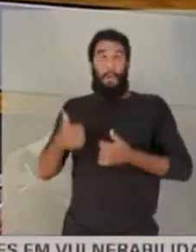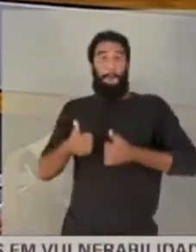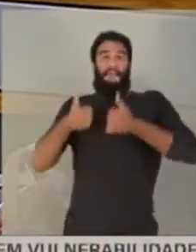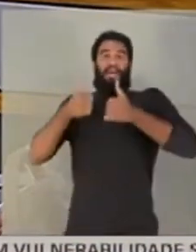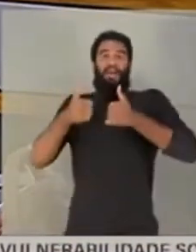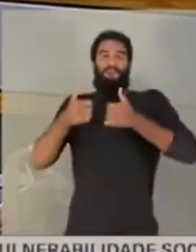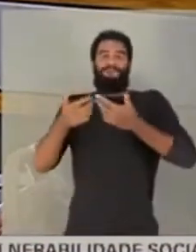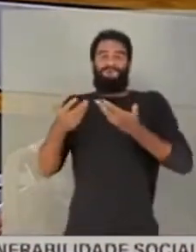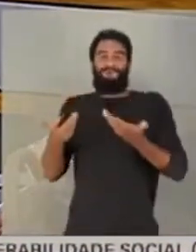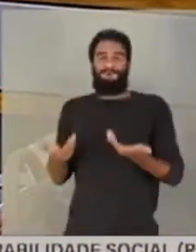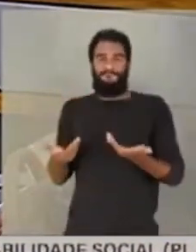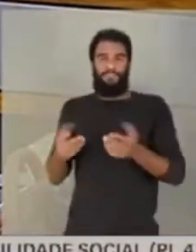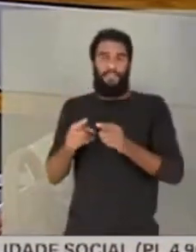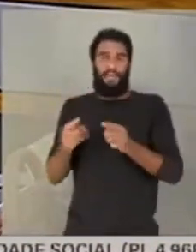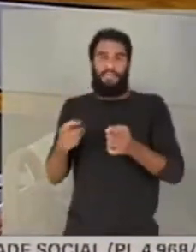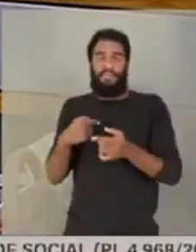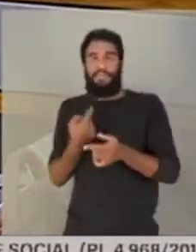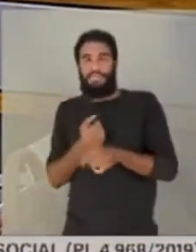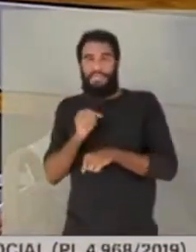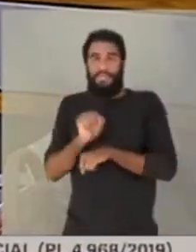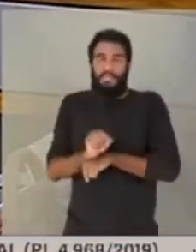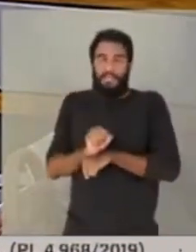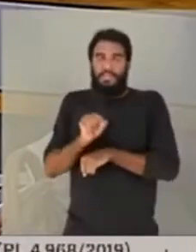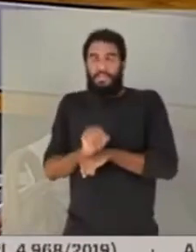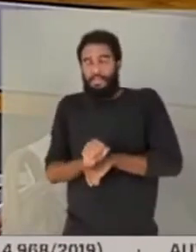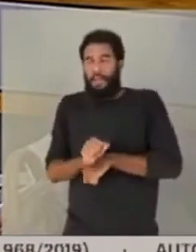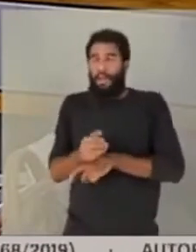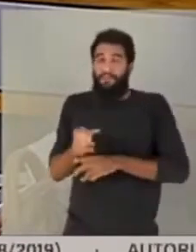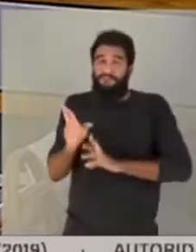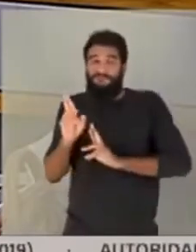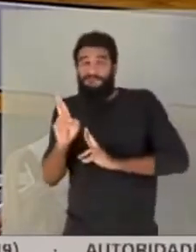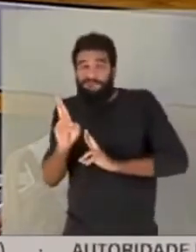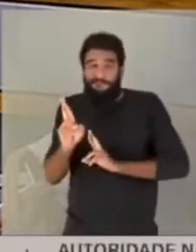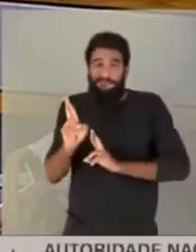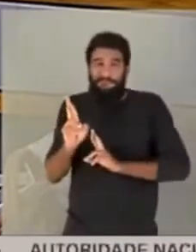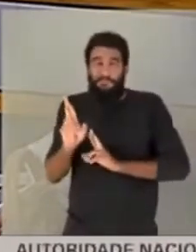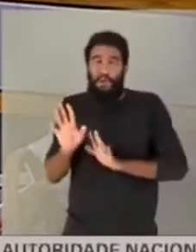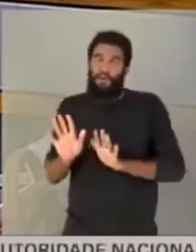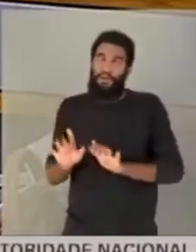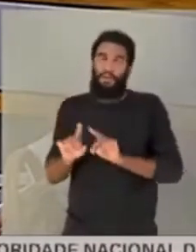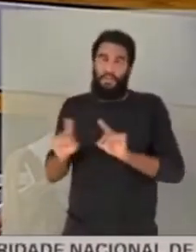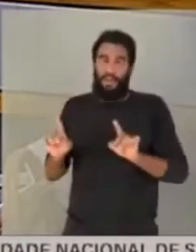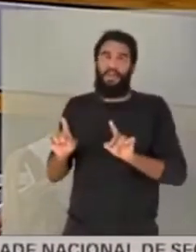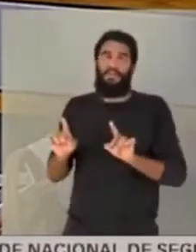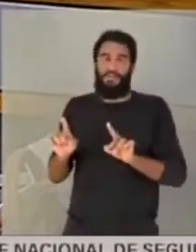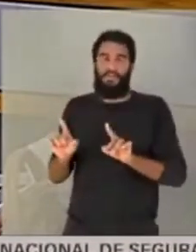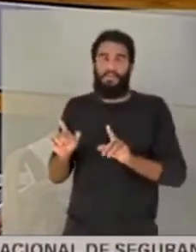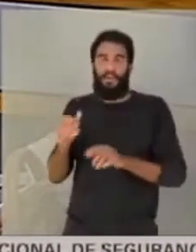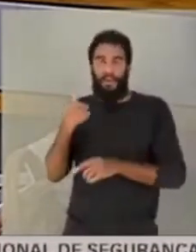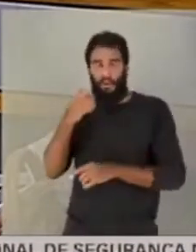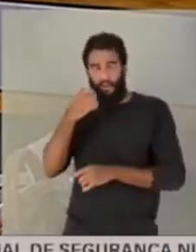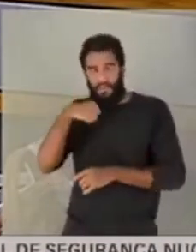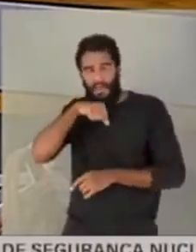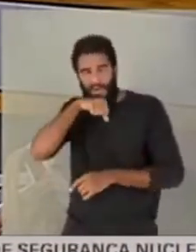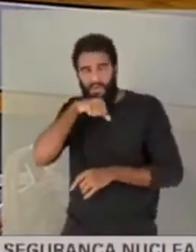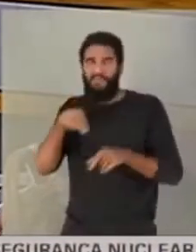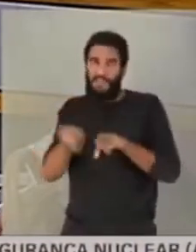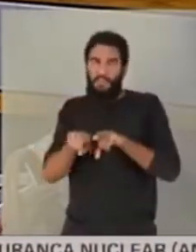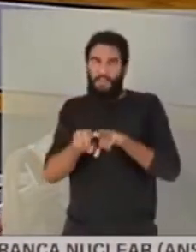ficamos esperando por isso. Só que a minha mãe também contraiu o vírus.